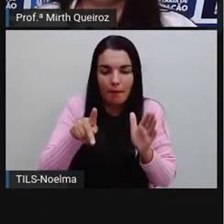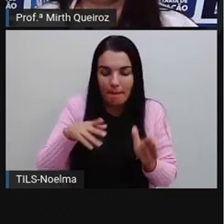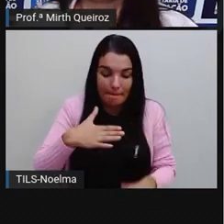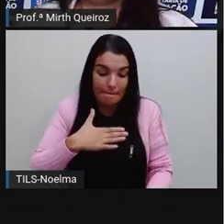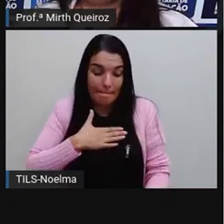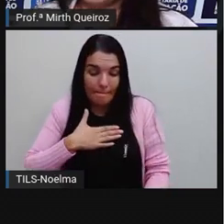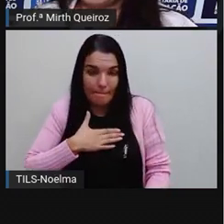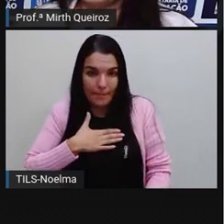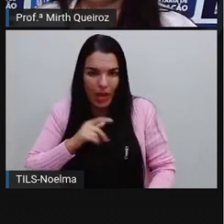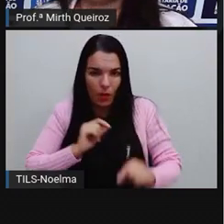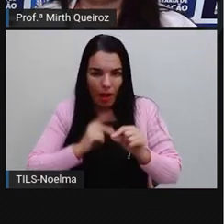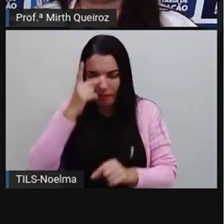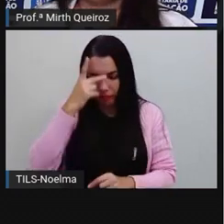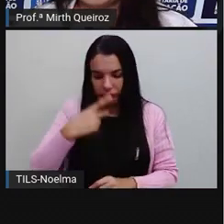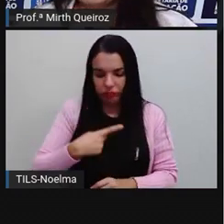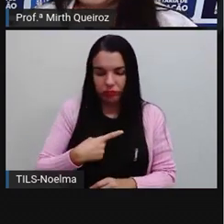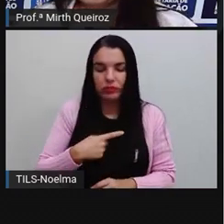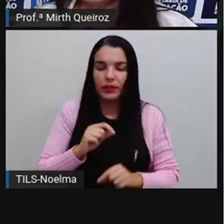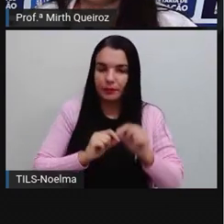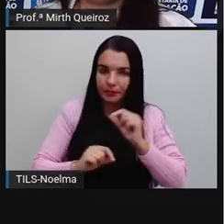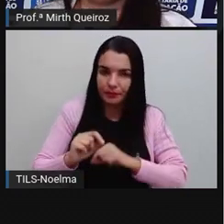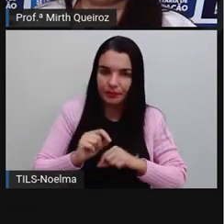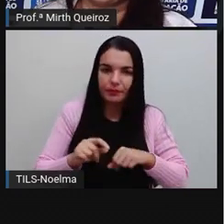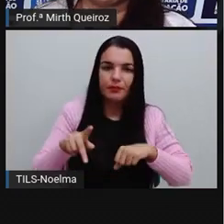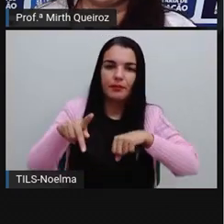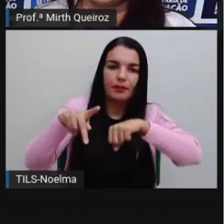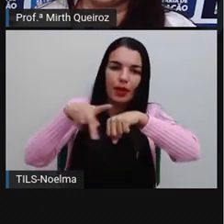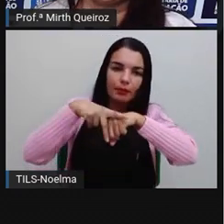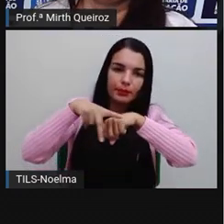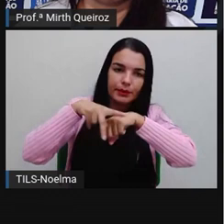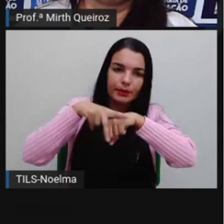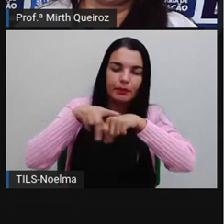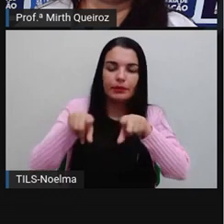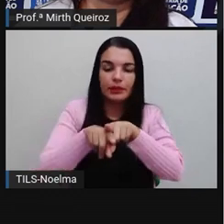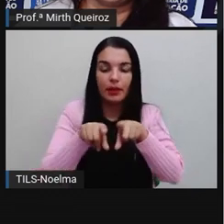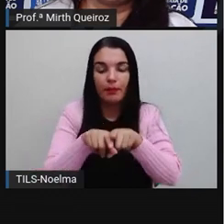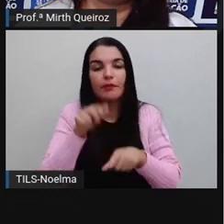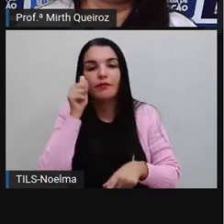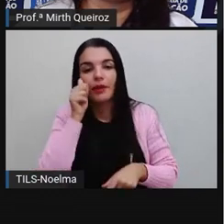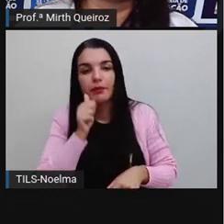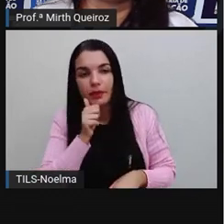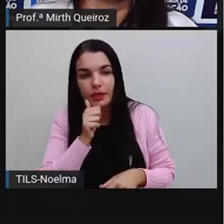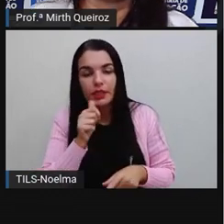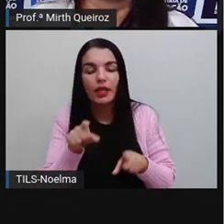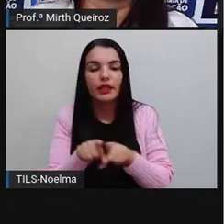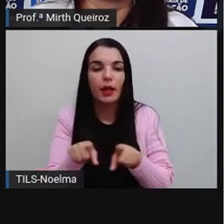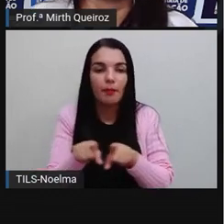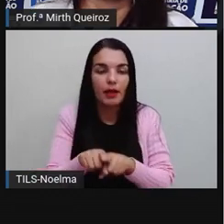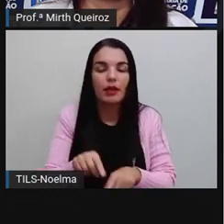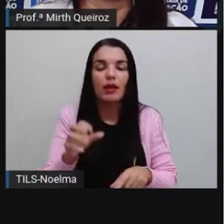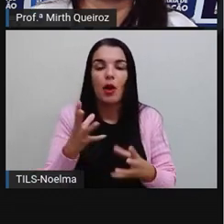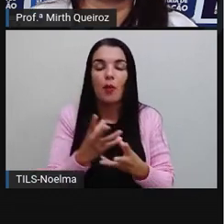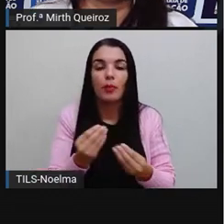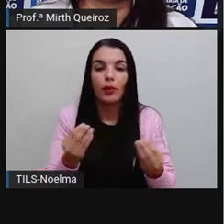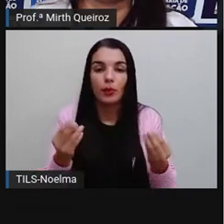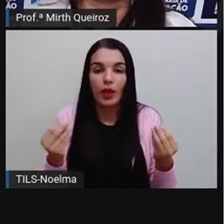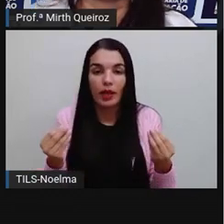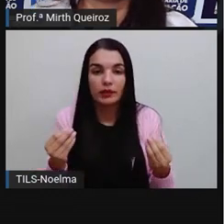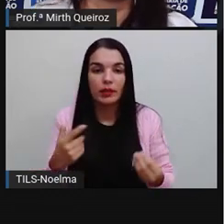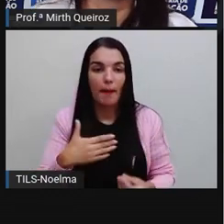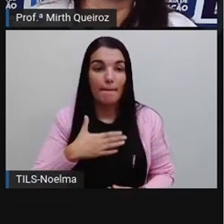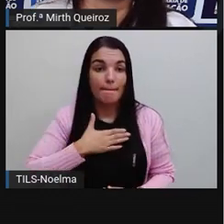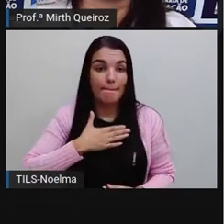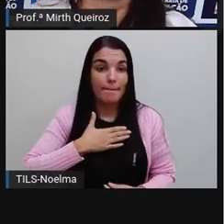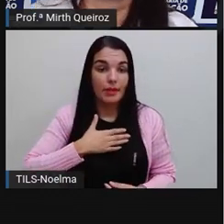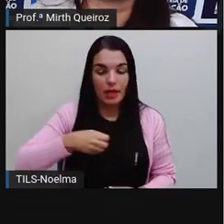minhas aí também está no feminino e plural, porque as malas são minhas. Minhas.